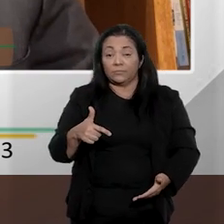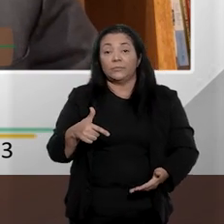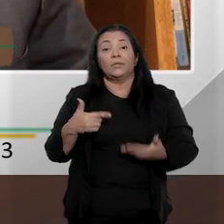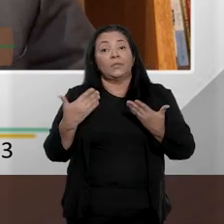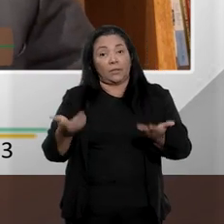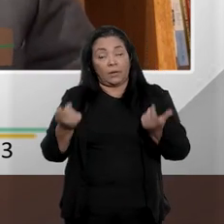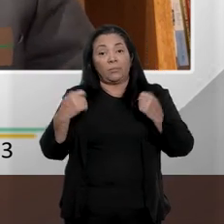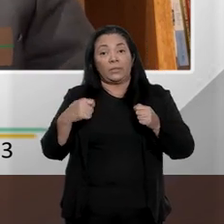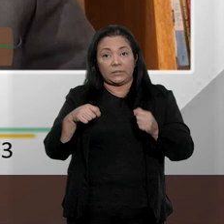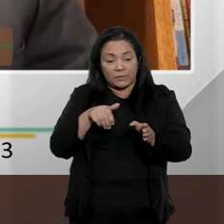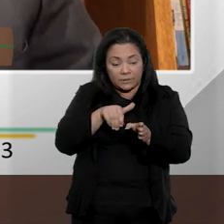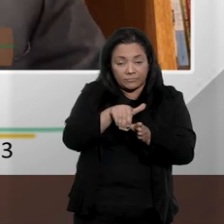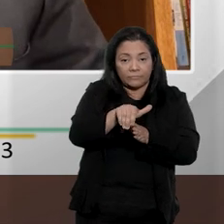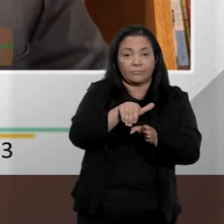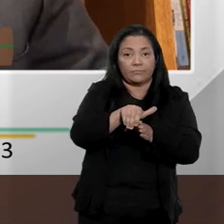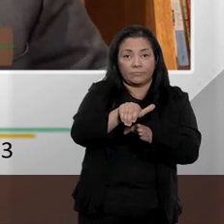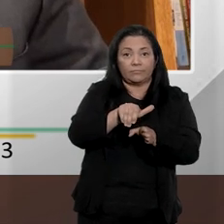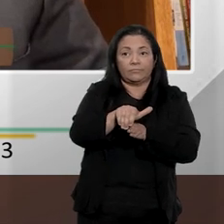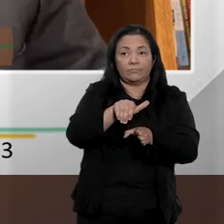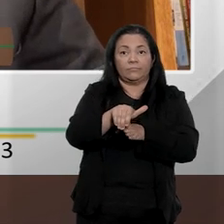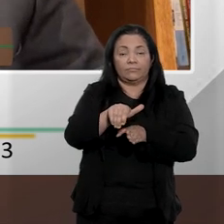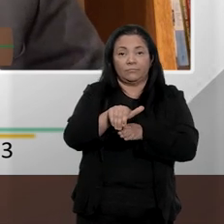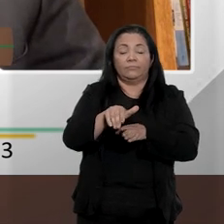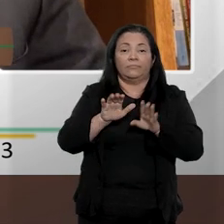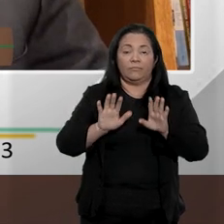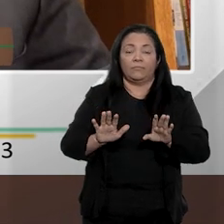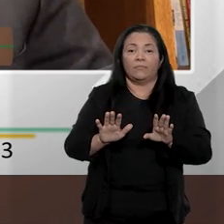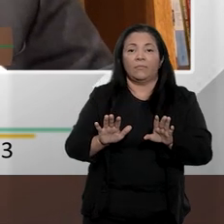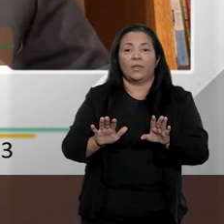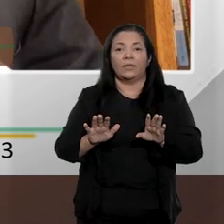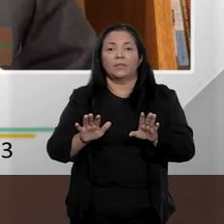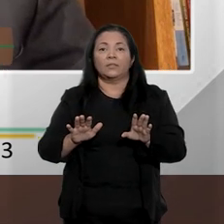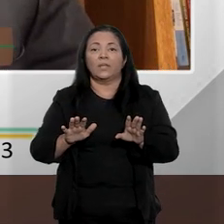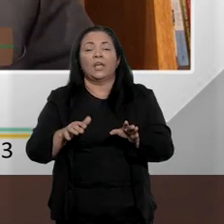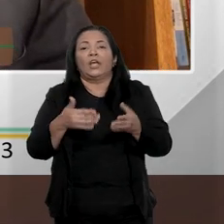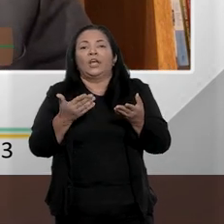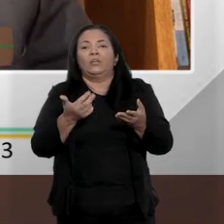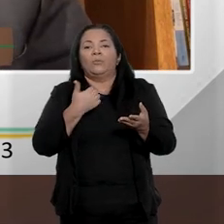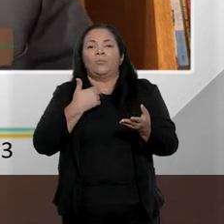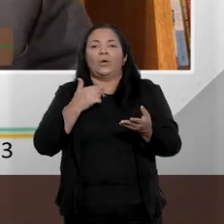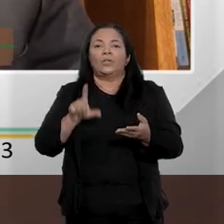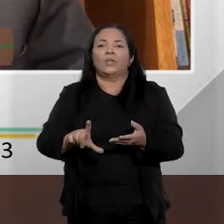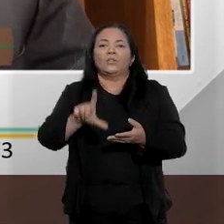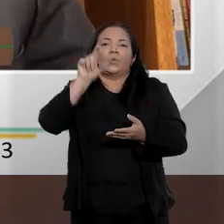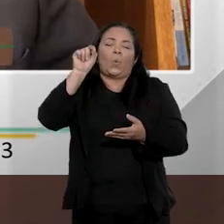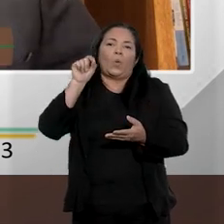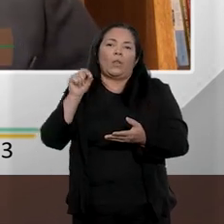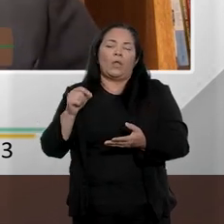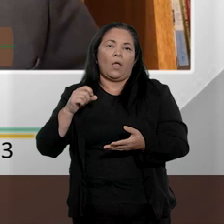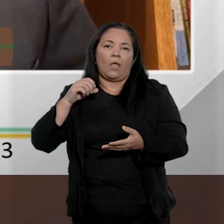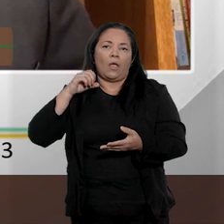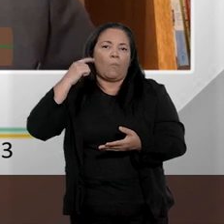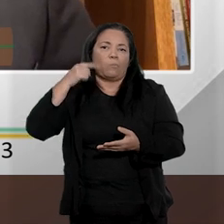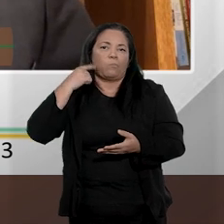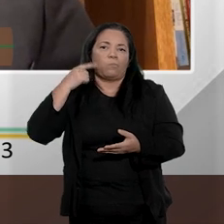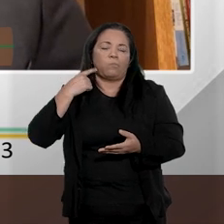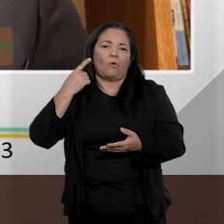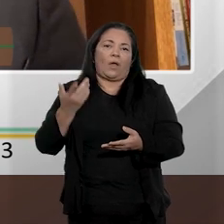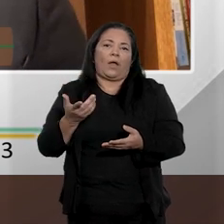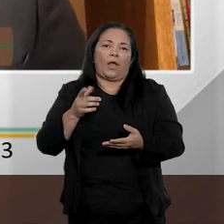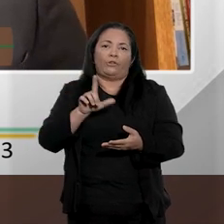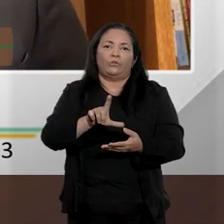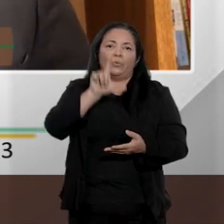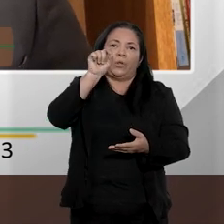durante a instrução. Mas, não há a nomeação de um advogado, não há a defensoria pública